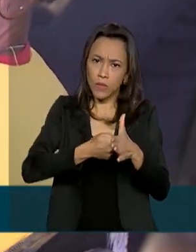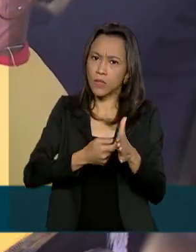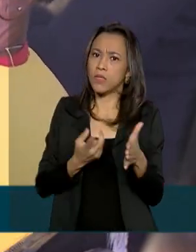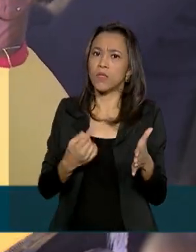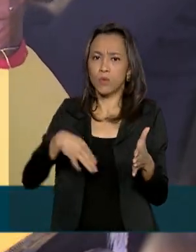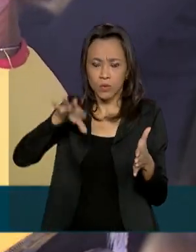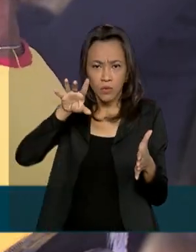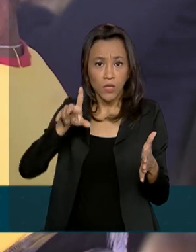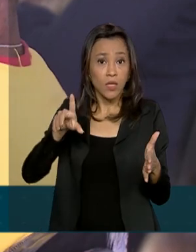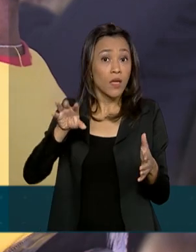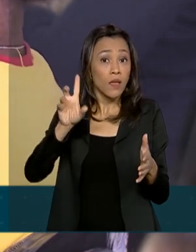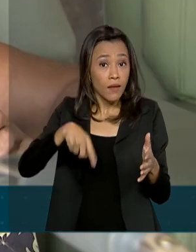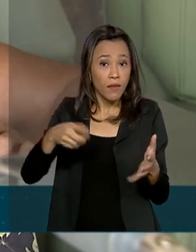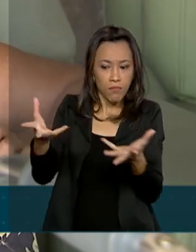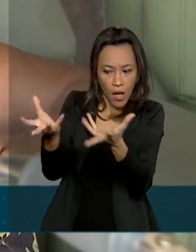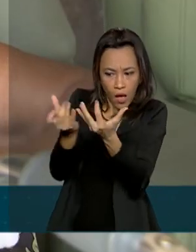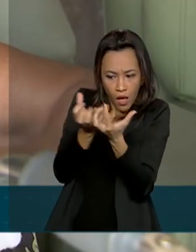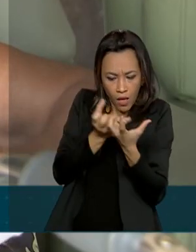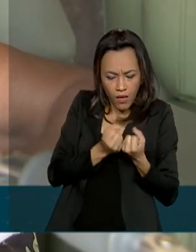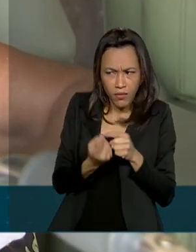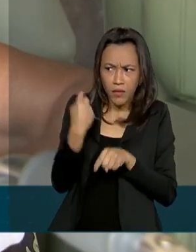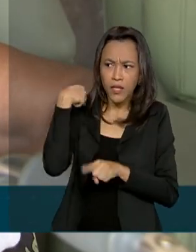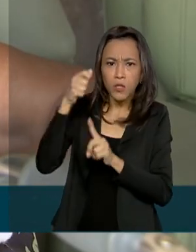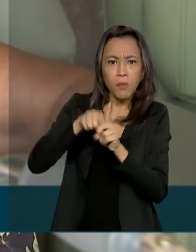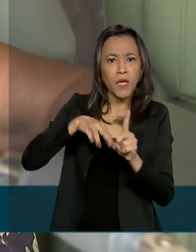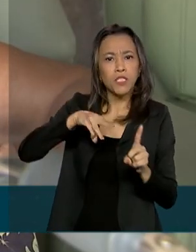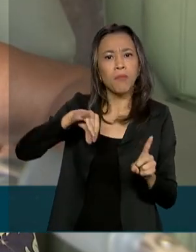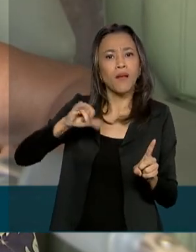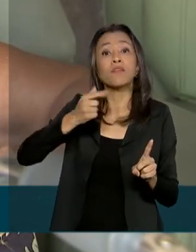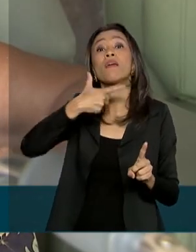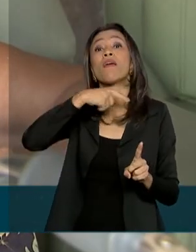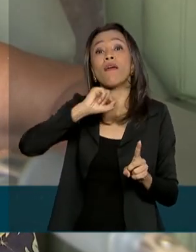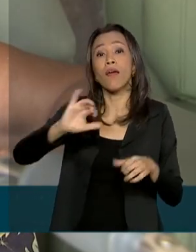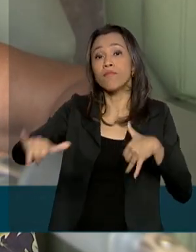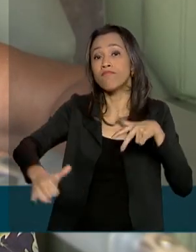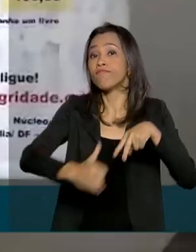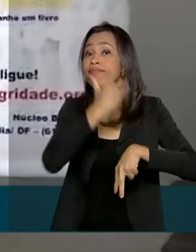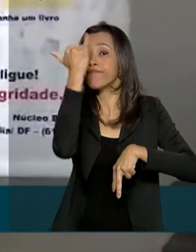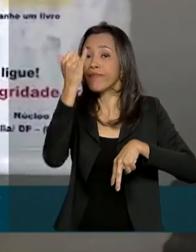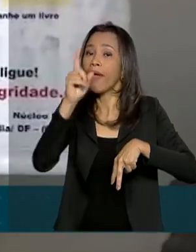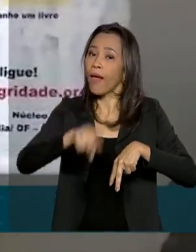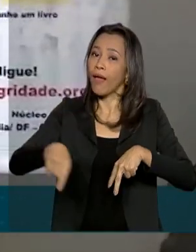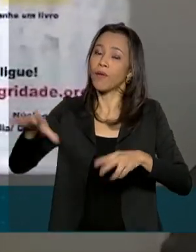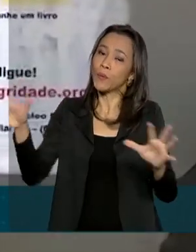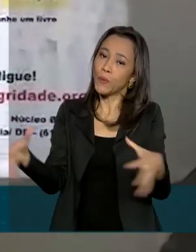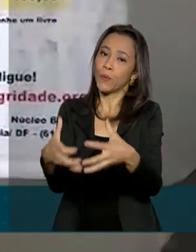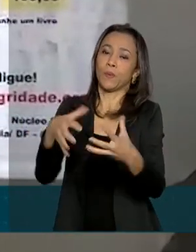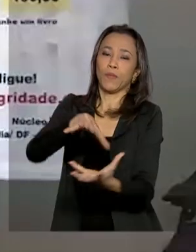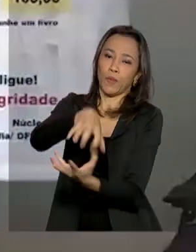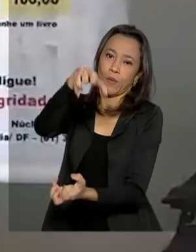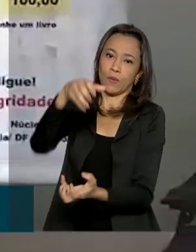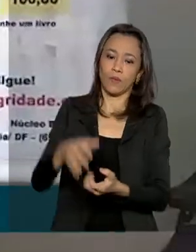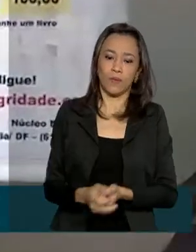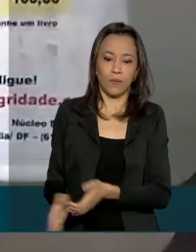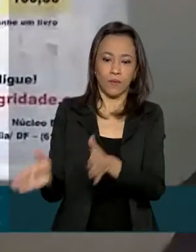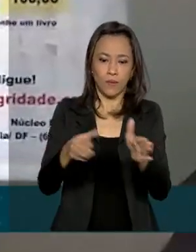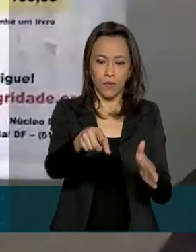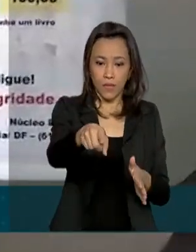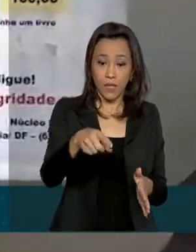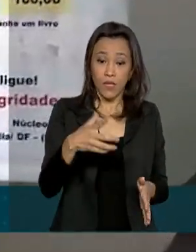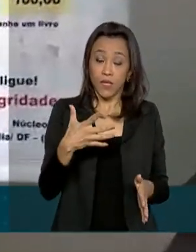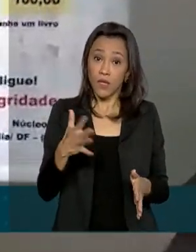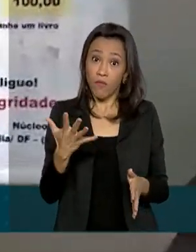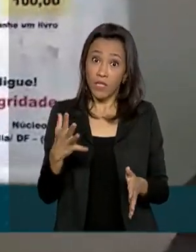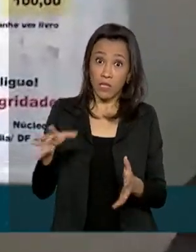recebidas desde março, tem como vítimas os idosos. Talvez não tenha sido uma violência tão grande,